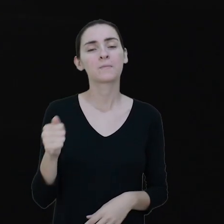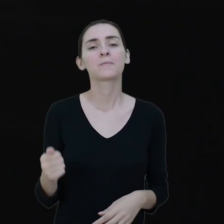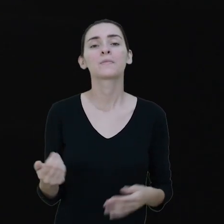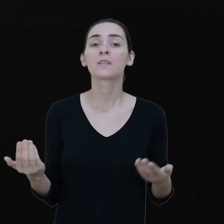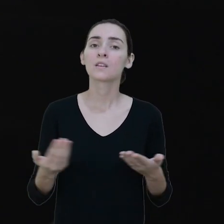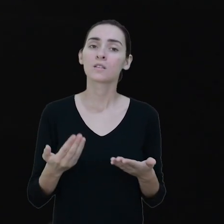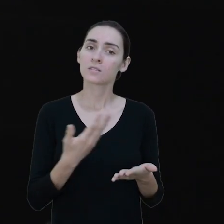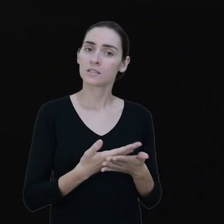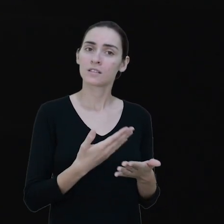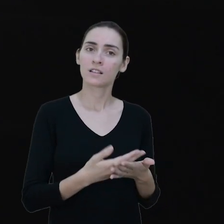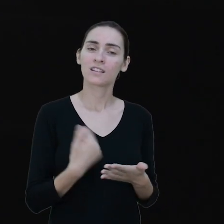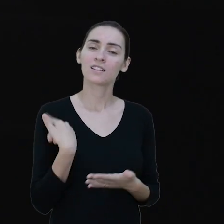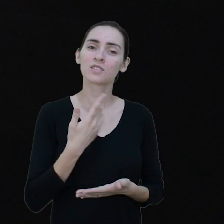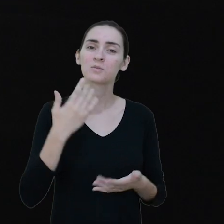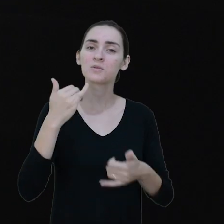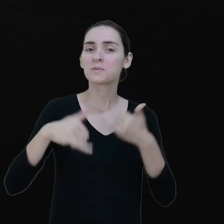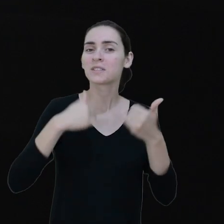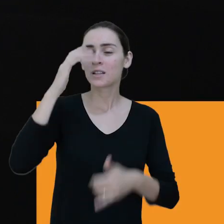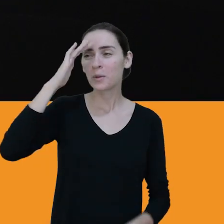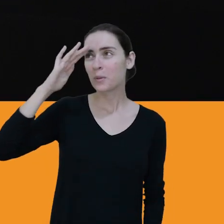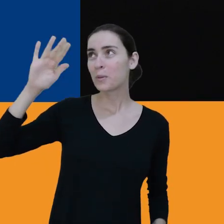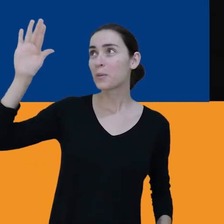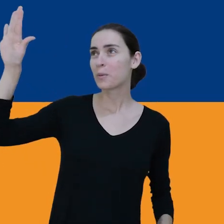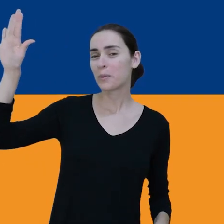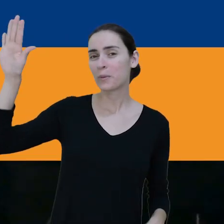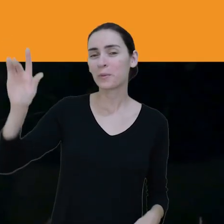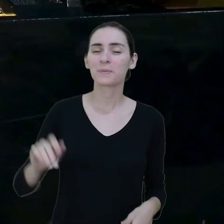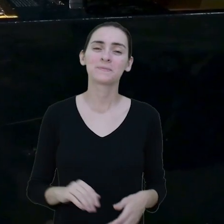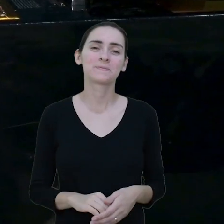aula nós vamos brincar de faz de conta.